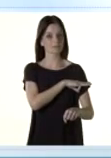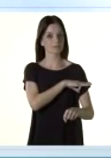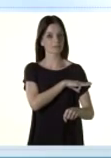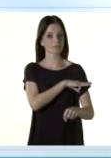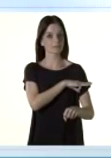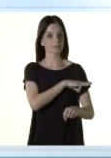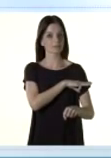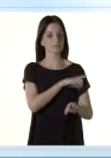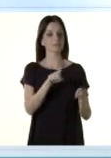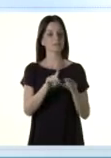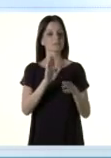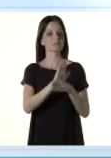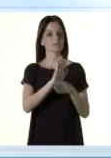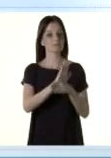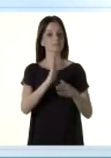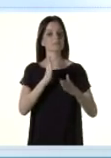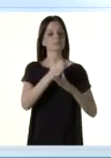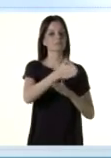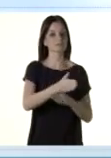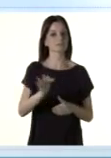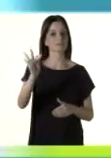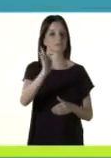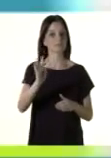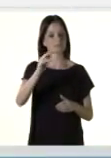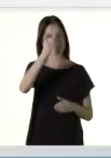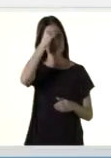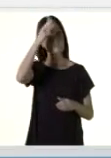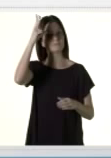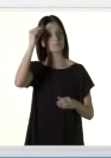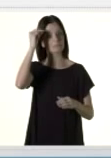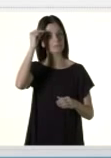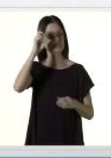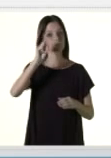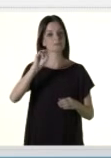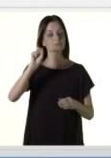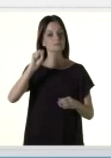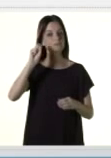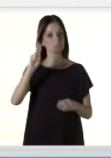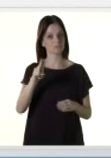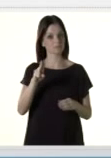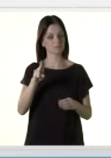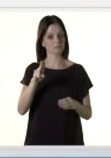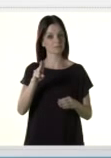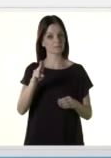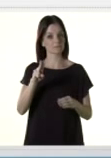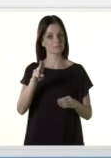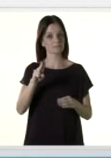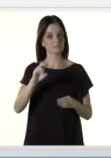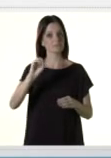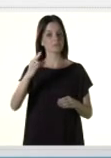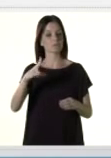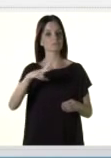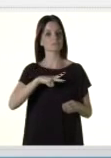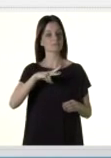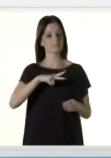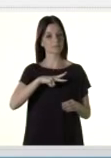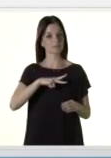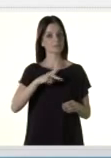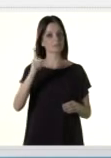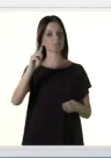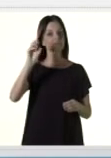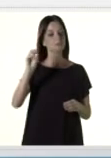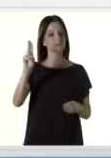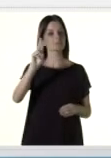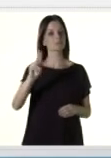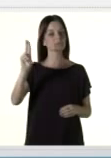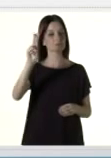e é a grande porta de entrada para o ensino superior público com o SISU, Sistema de Seleção Unificada, e privado com